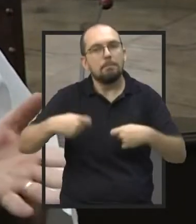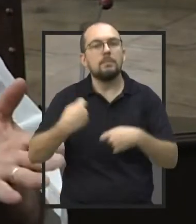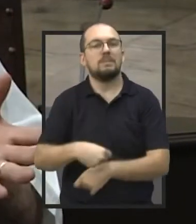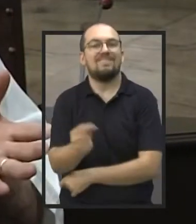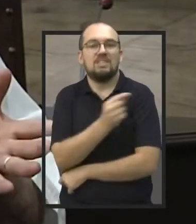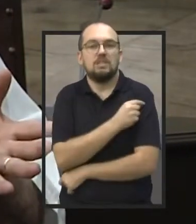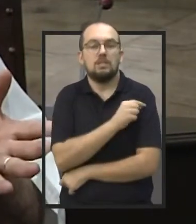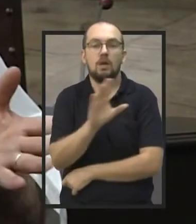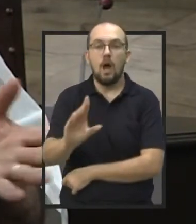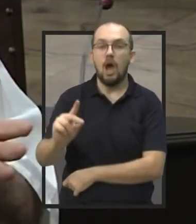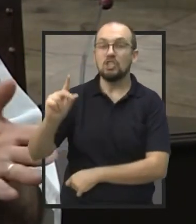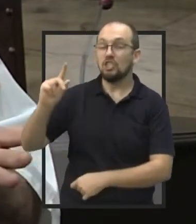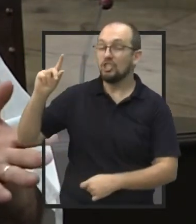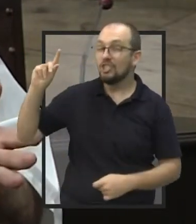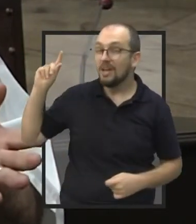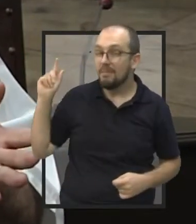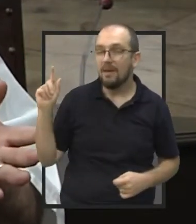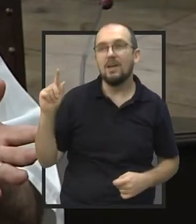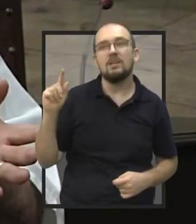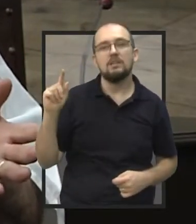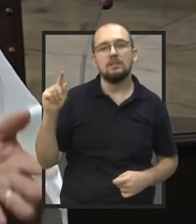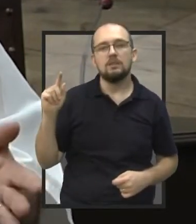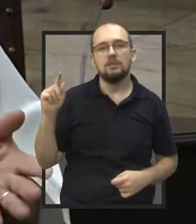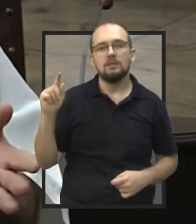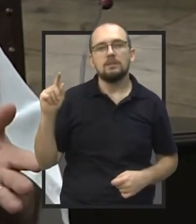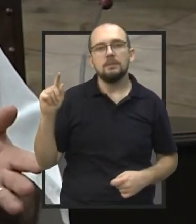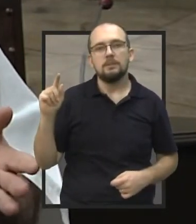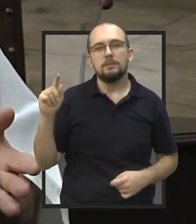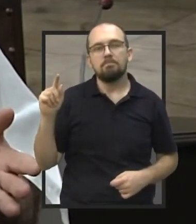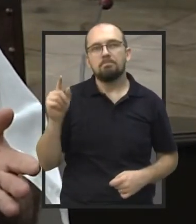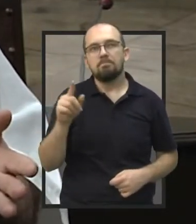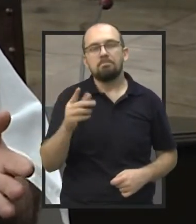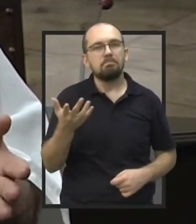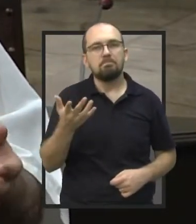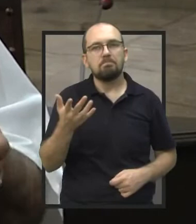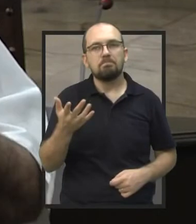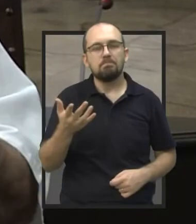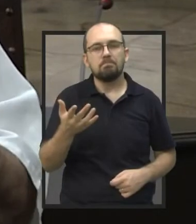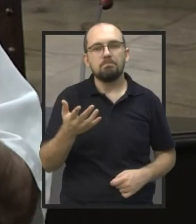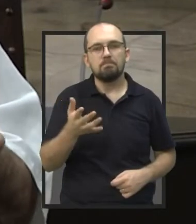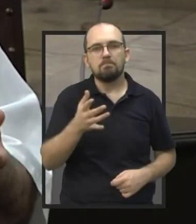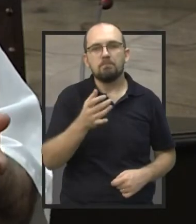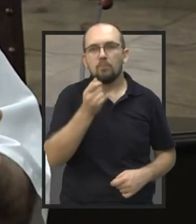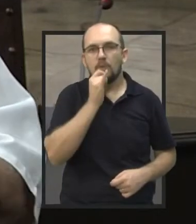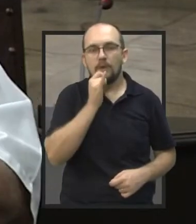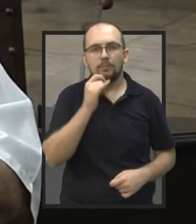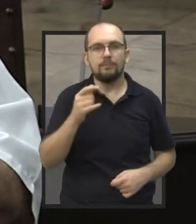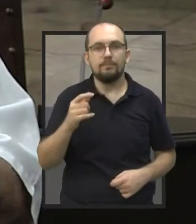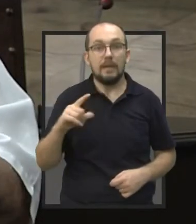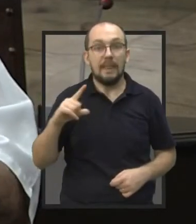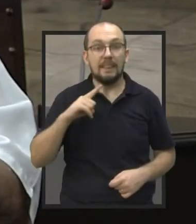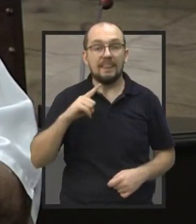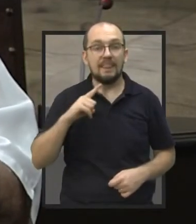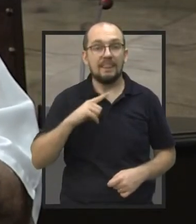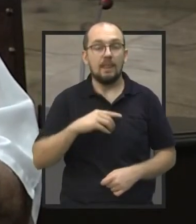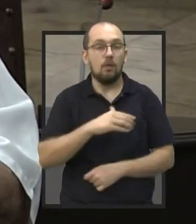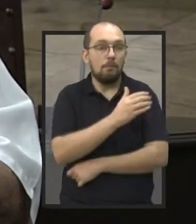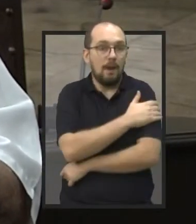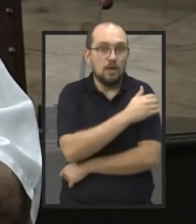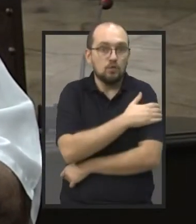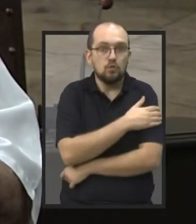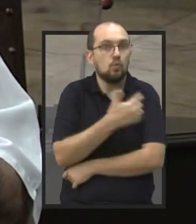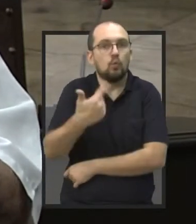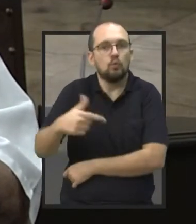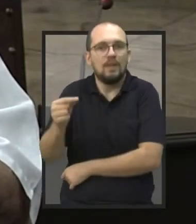antigamente, não tem... Temos braço e não temos vacina. Hoje, está